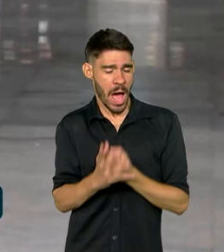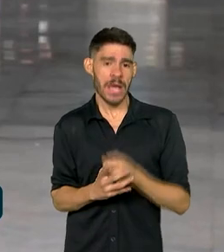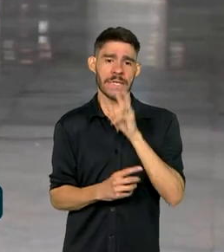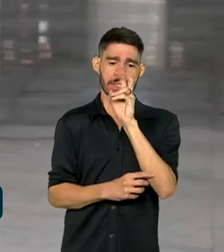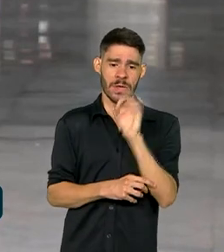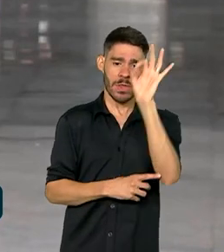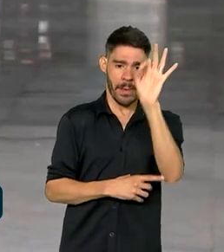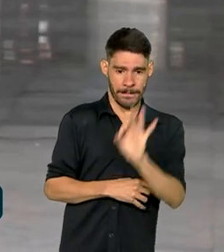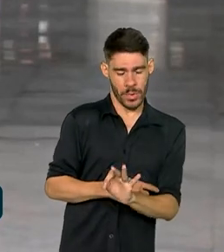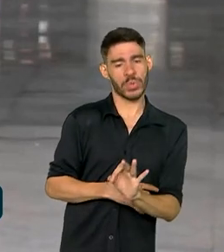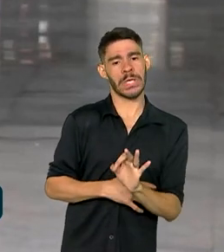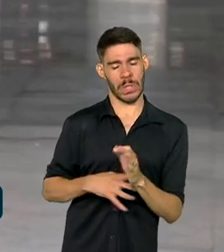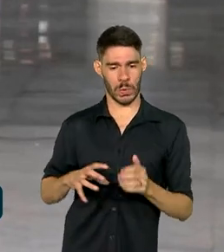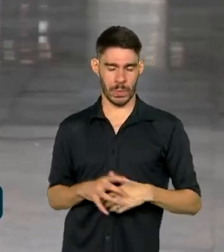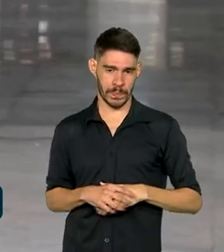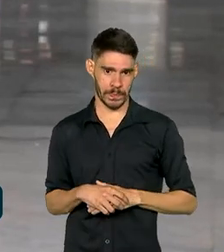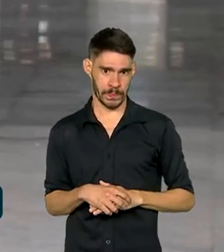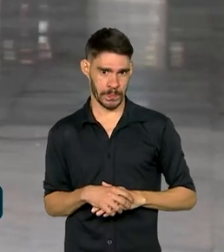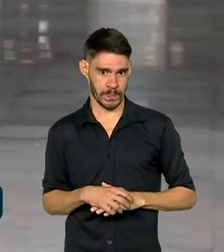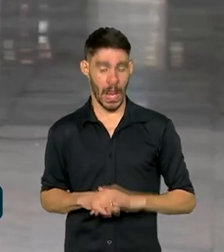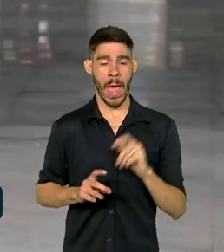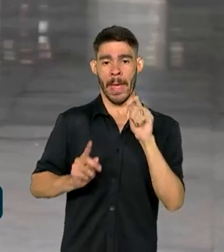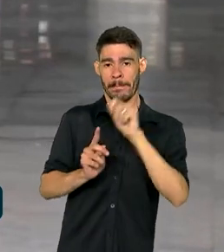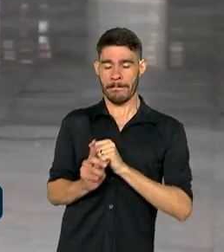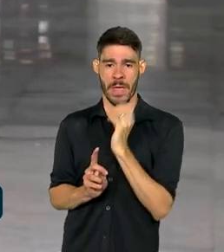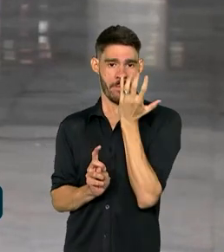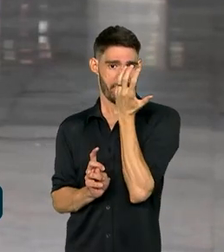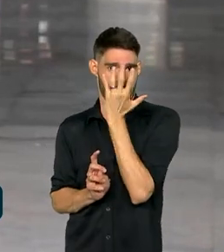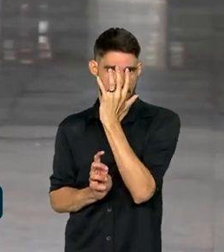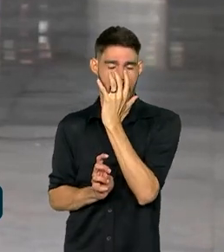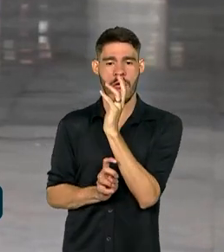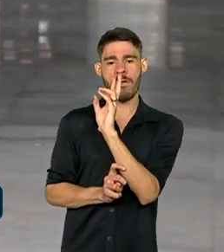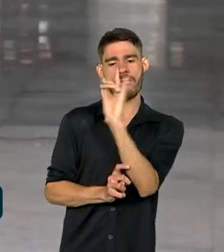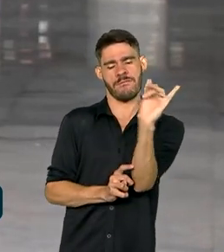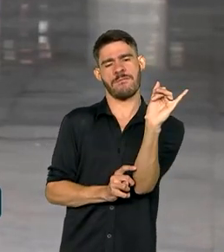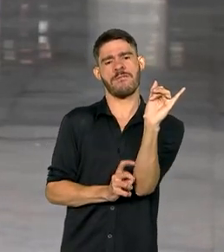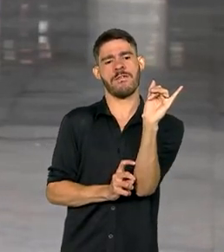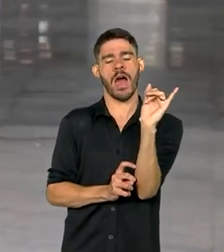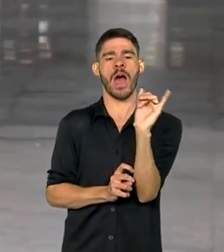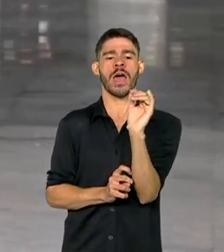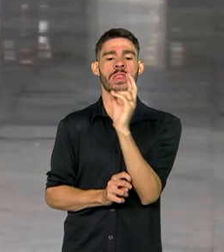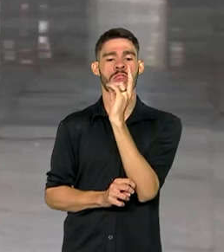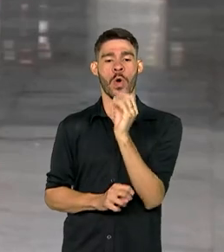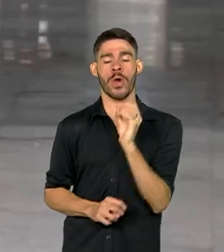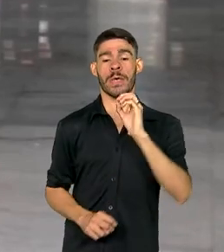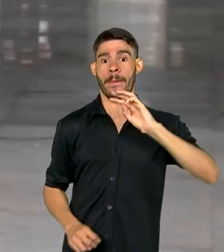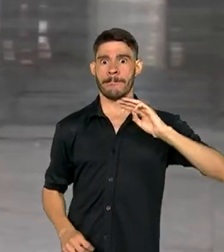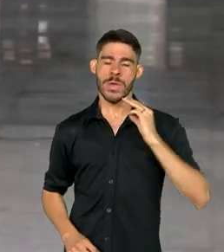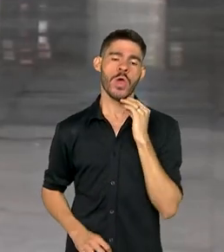% do valor do programa. Em fevereiro, esse benefício vai alcançar mais de 2 milhões de famílias.